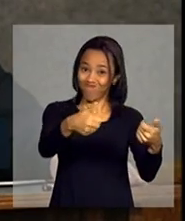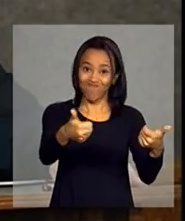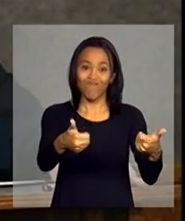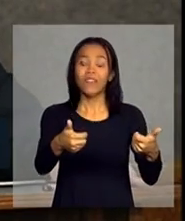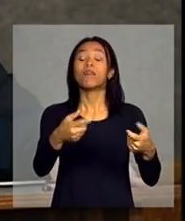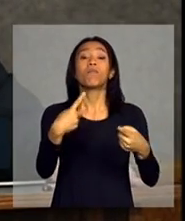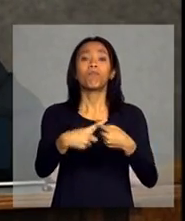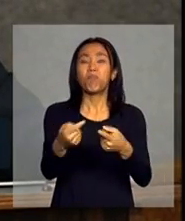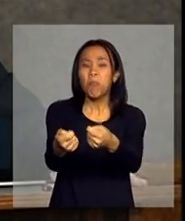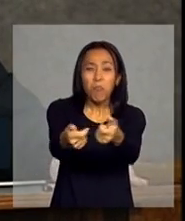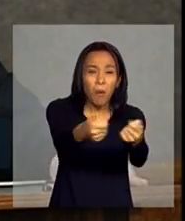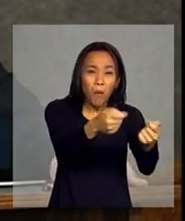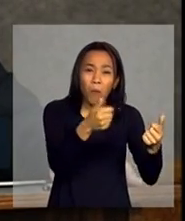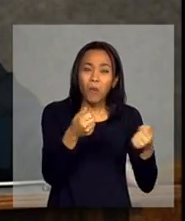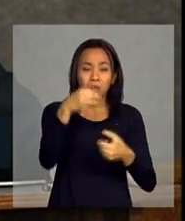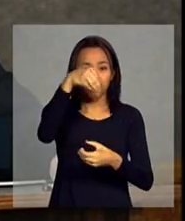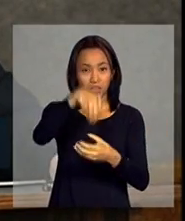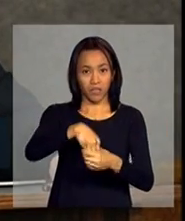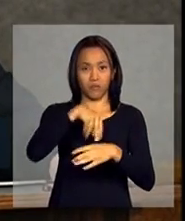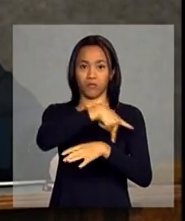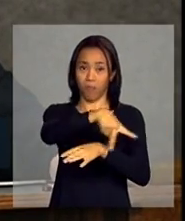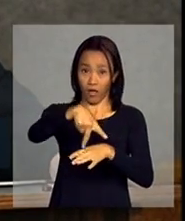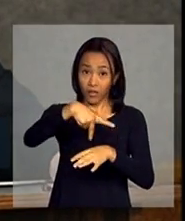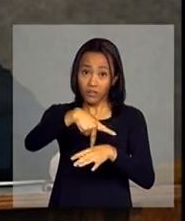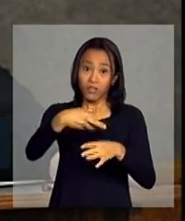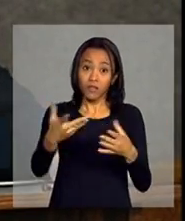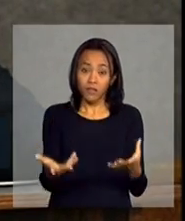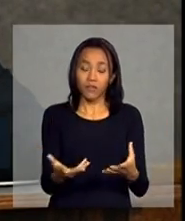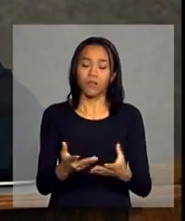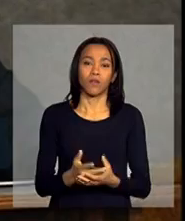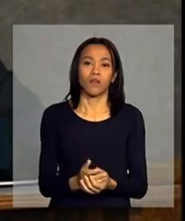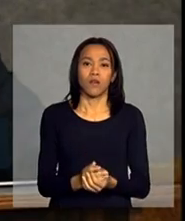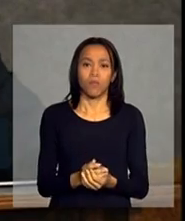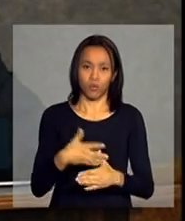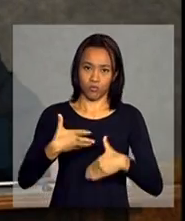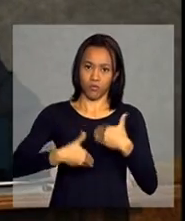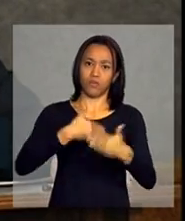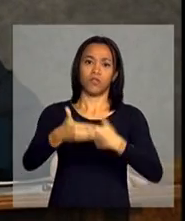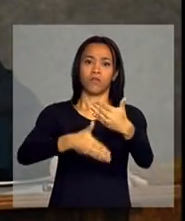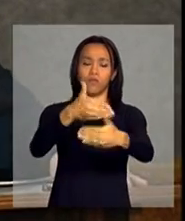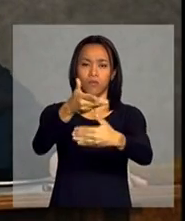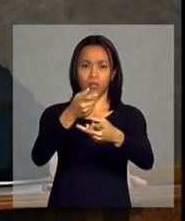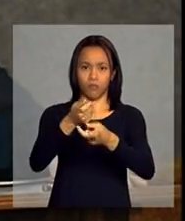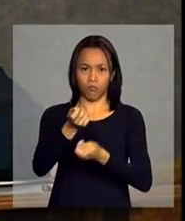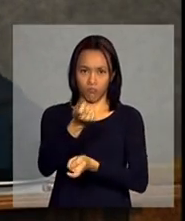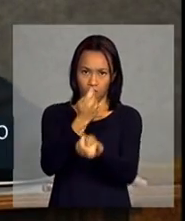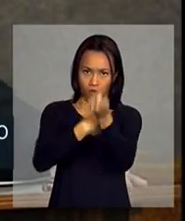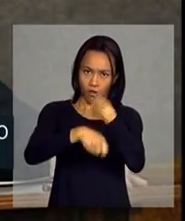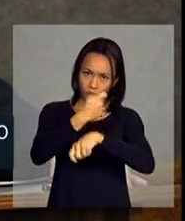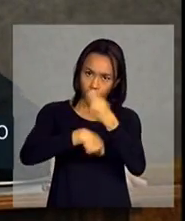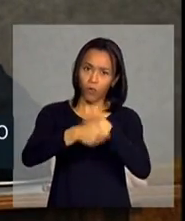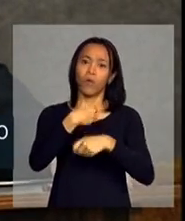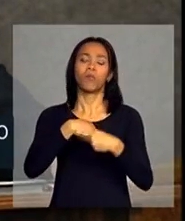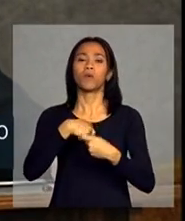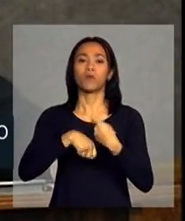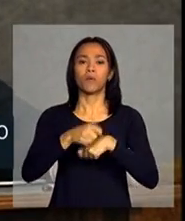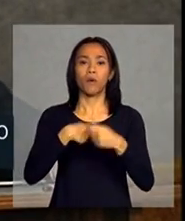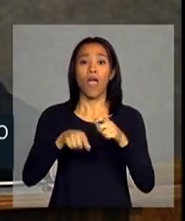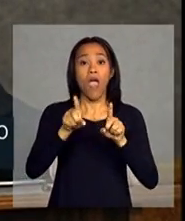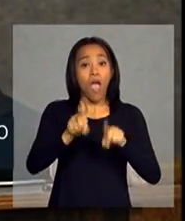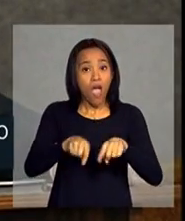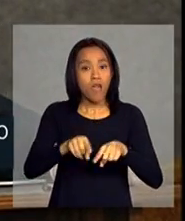pouco eficientes no país, então, do ponto de vista do desenvolvimento econômico, ela é absolutamente